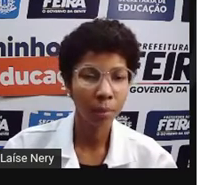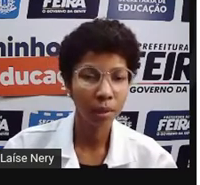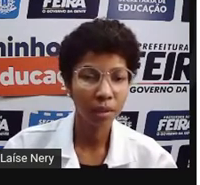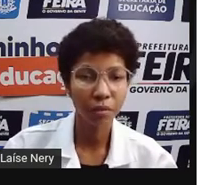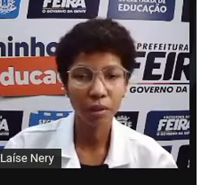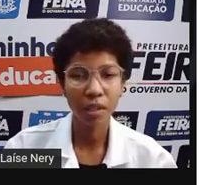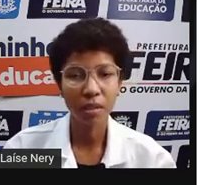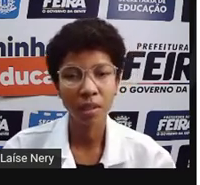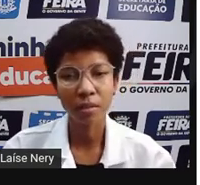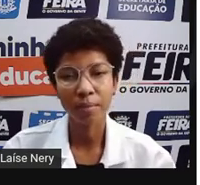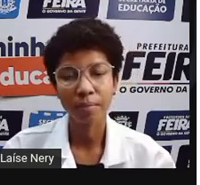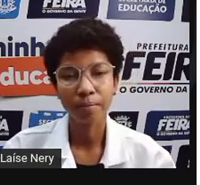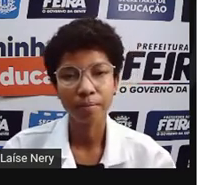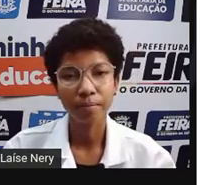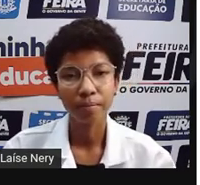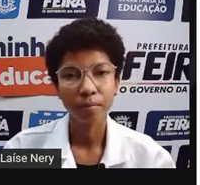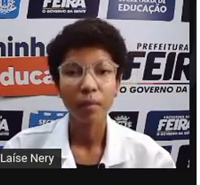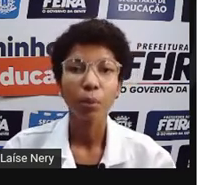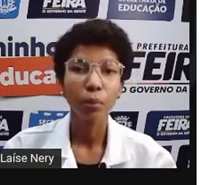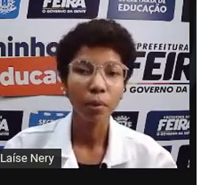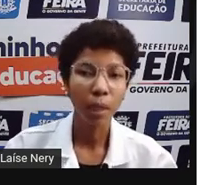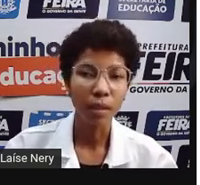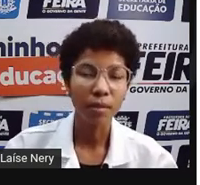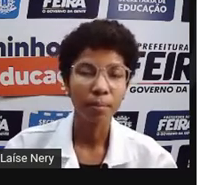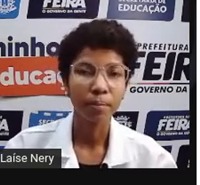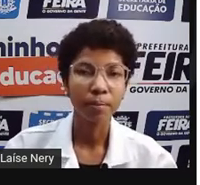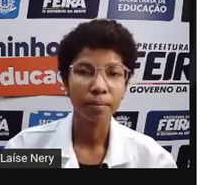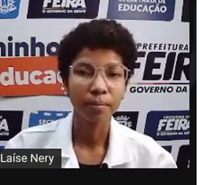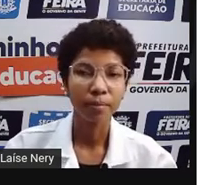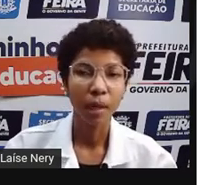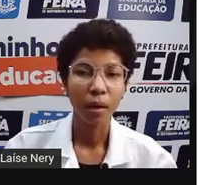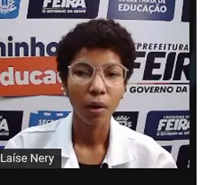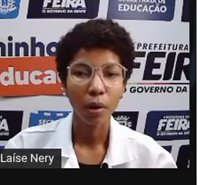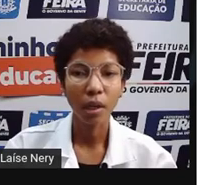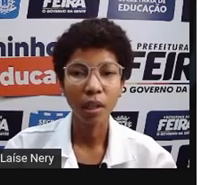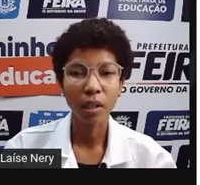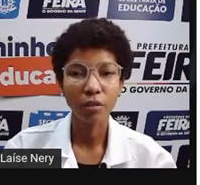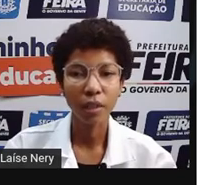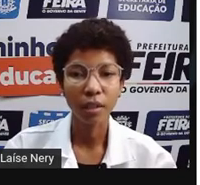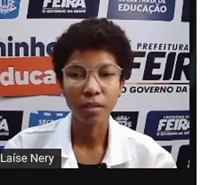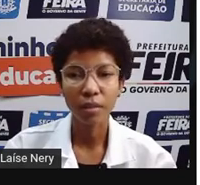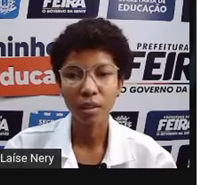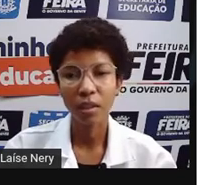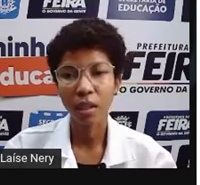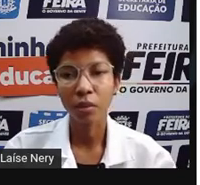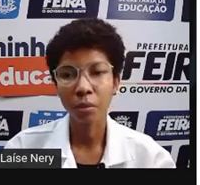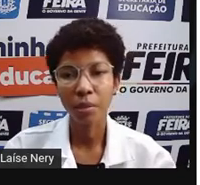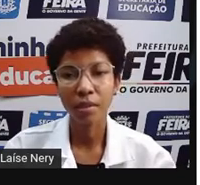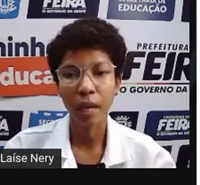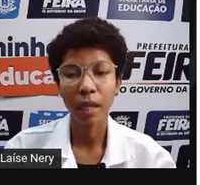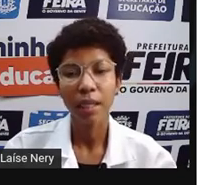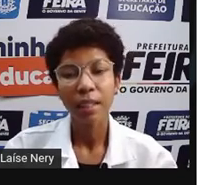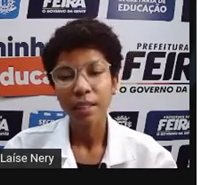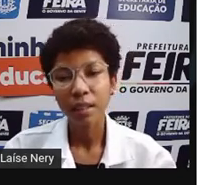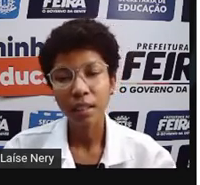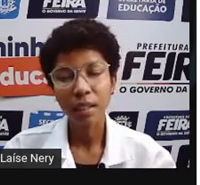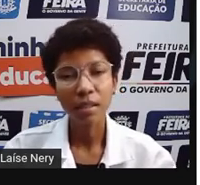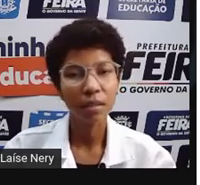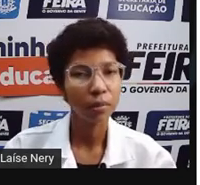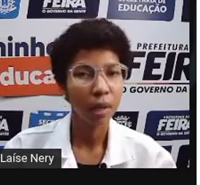pelas lâmpadas fluorescentes por mês. Olha aí a diferença, você iria economizar